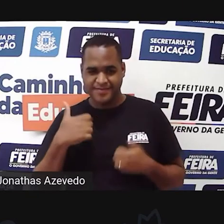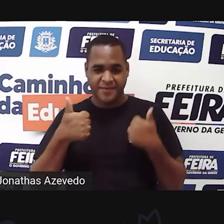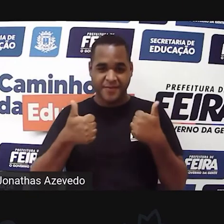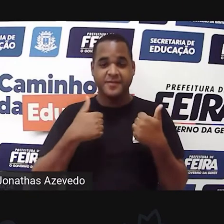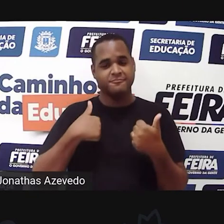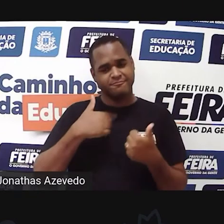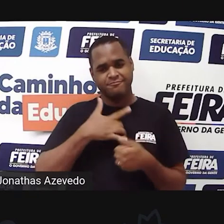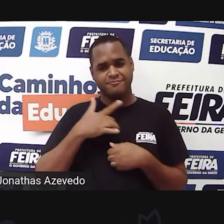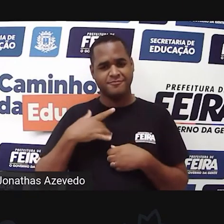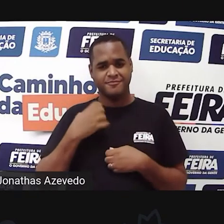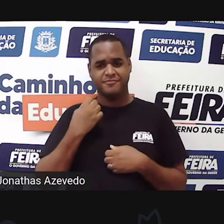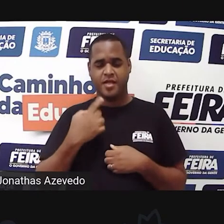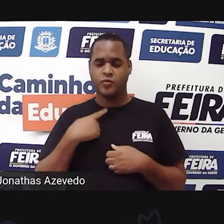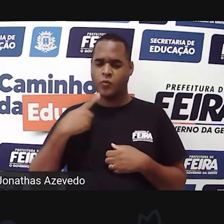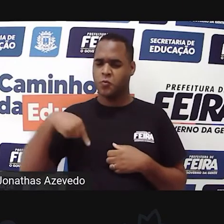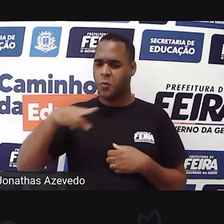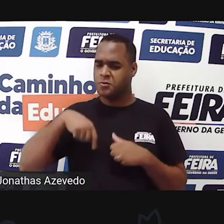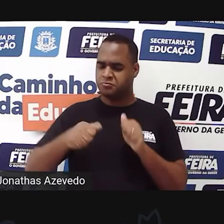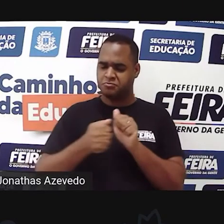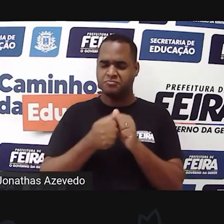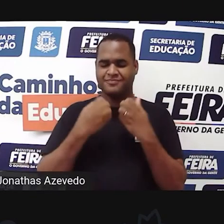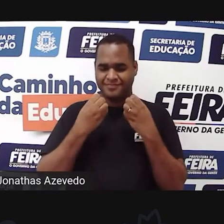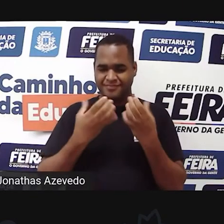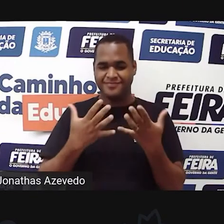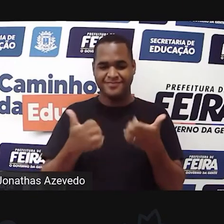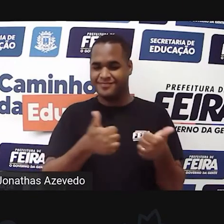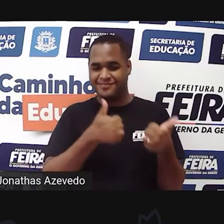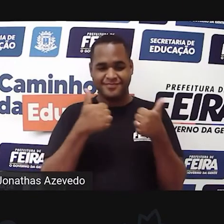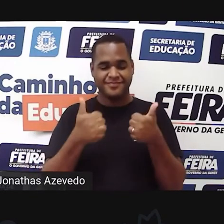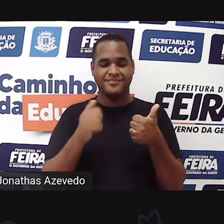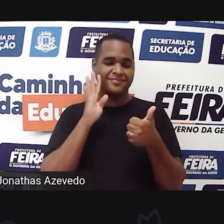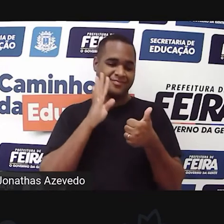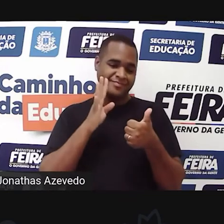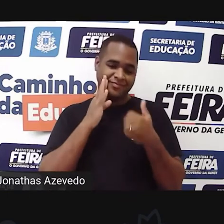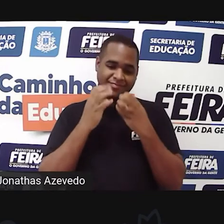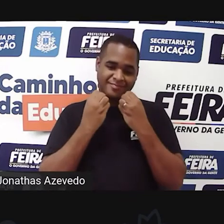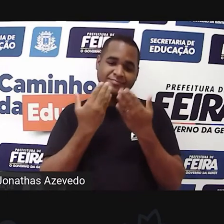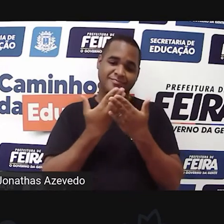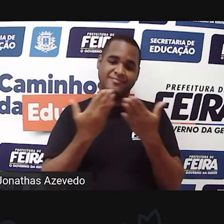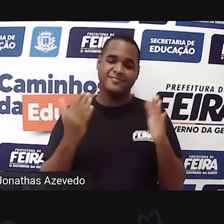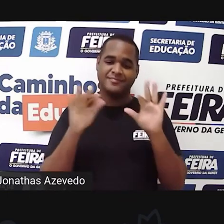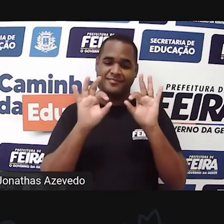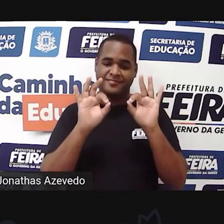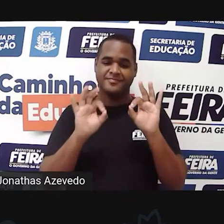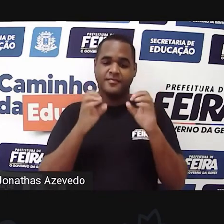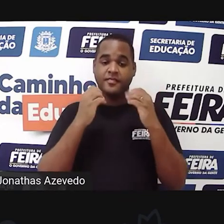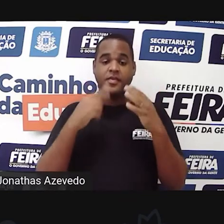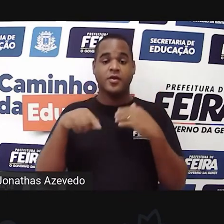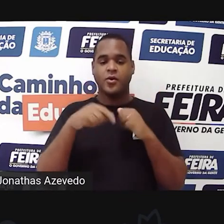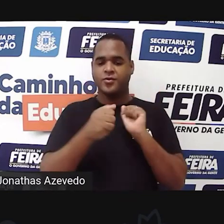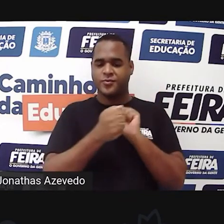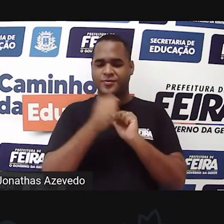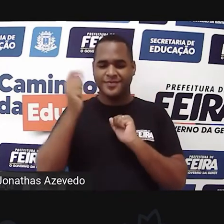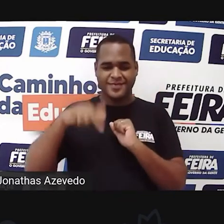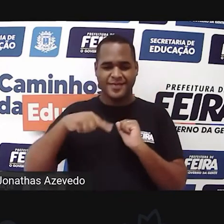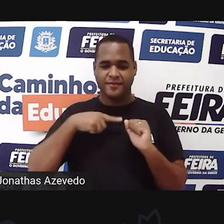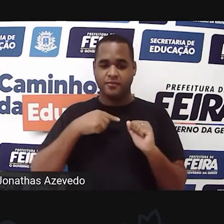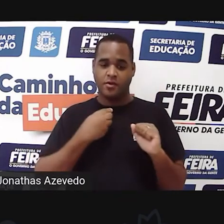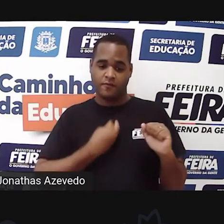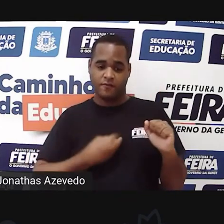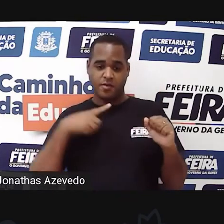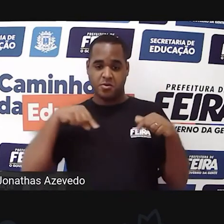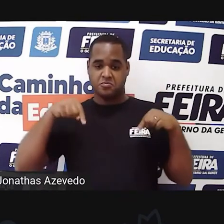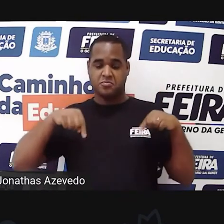bem comigo? Tudo bem conosco? Que massa, que bacana! Mais uma vez juntos, eu aqui,